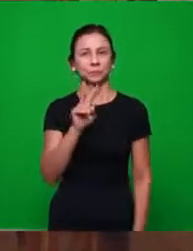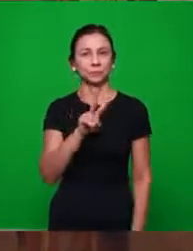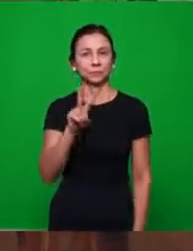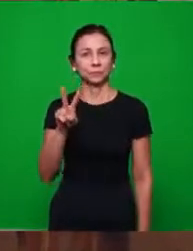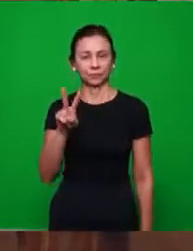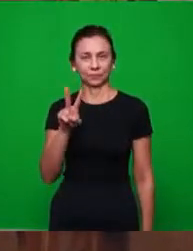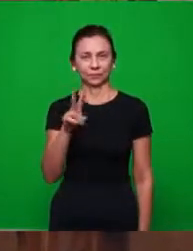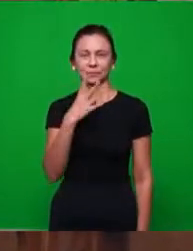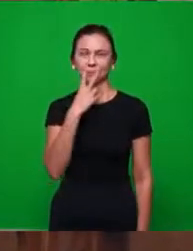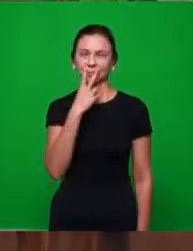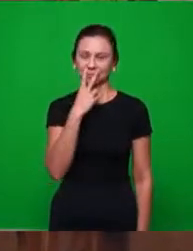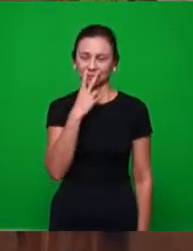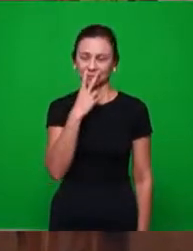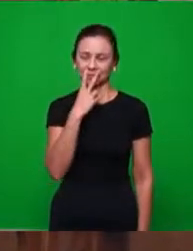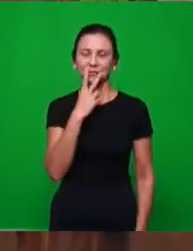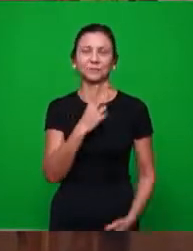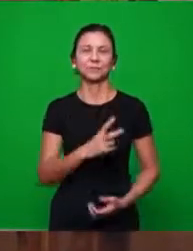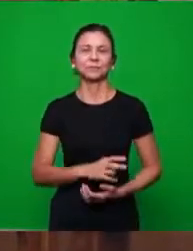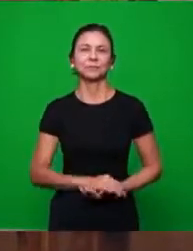Velha, Espírito Santo.